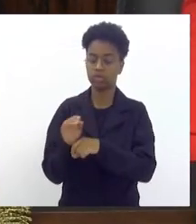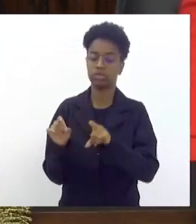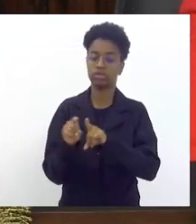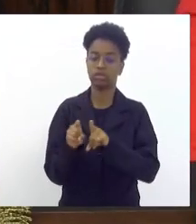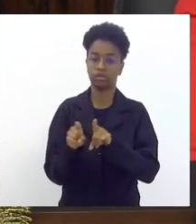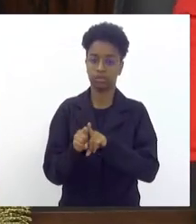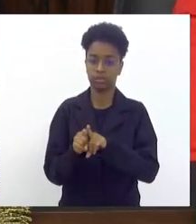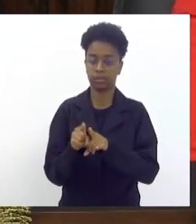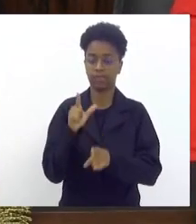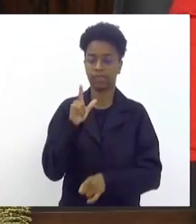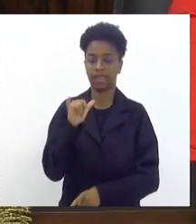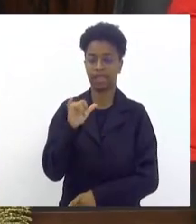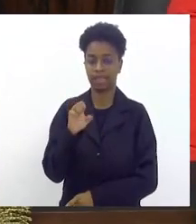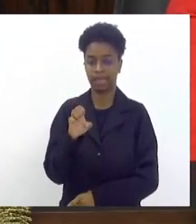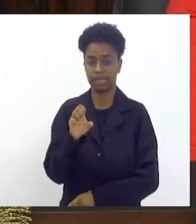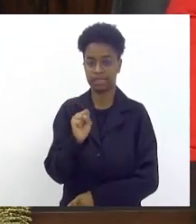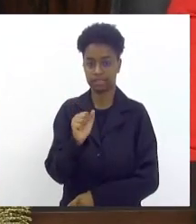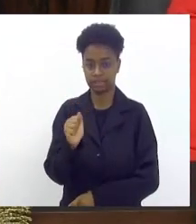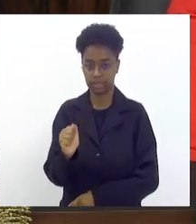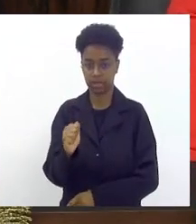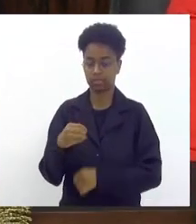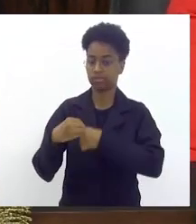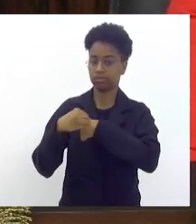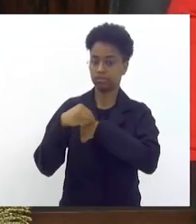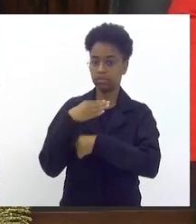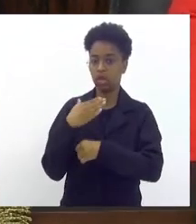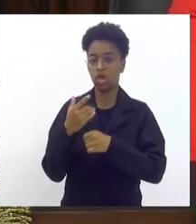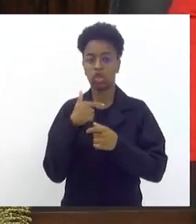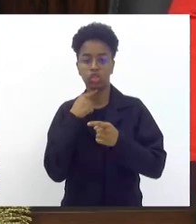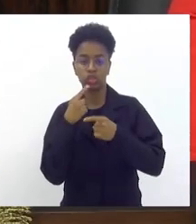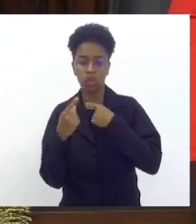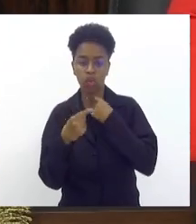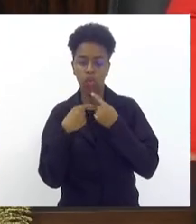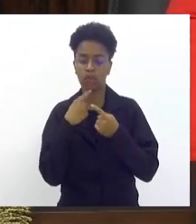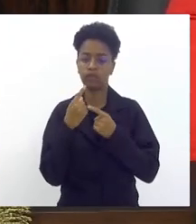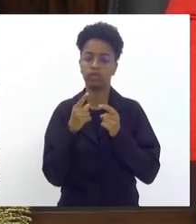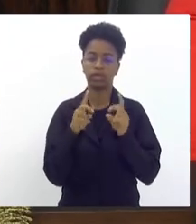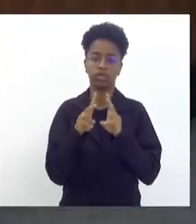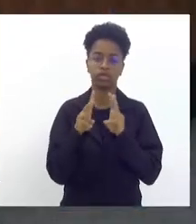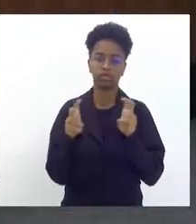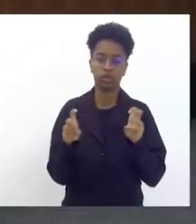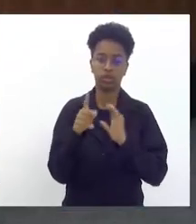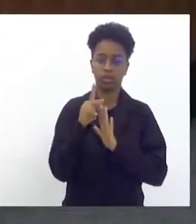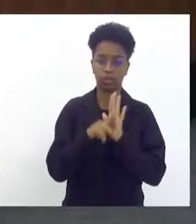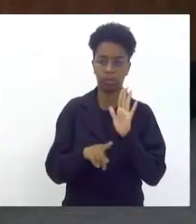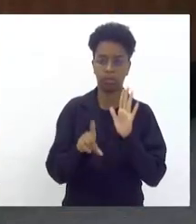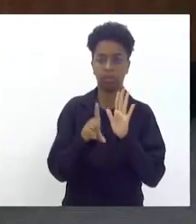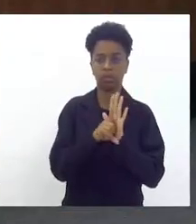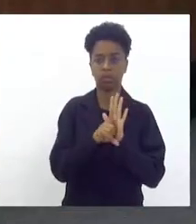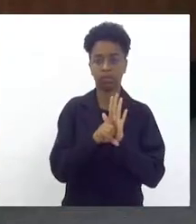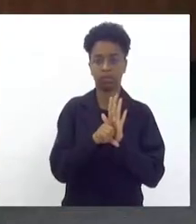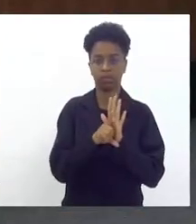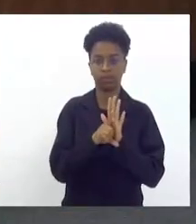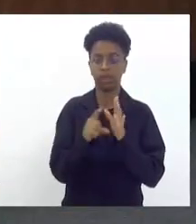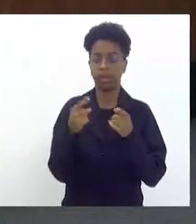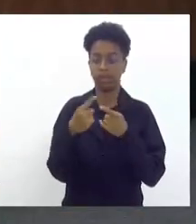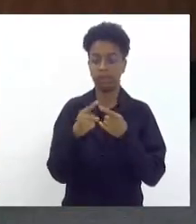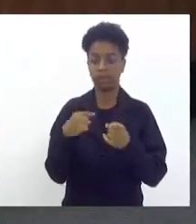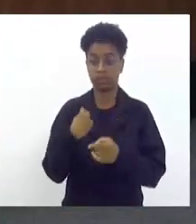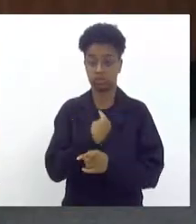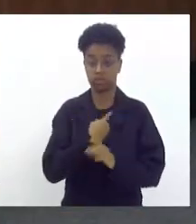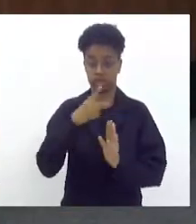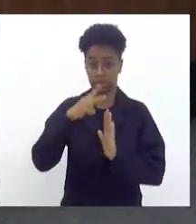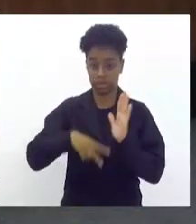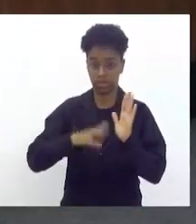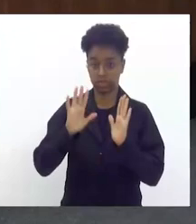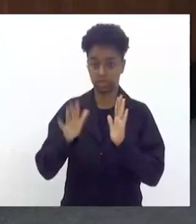aliás Aline tinha colocado para a gente dúvidas em relação ao projeto como foi lido no